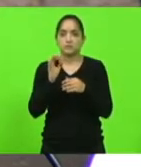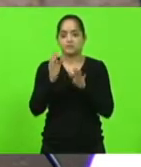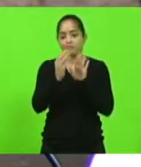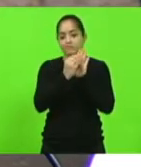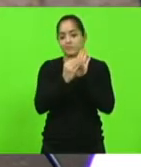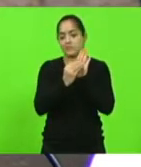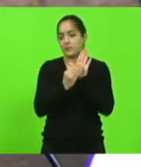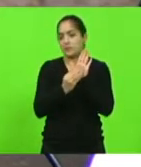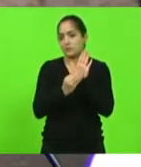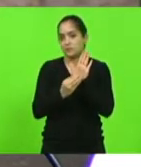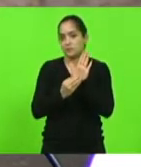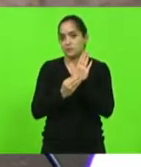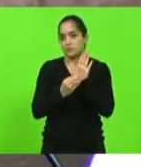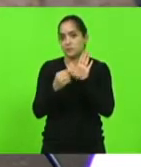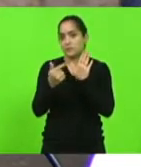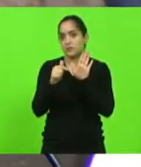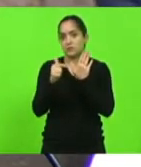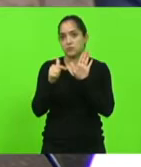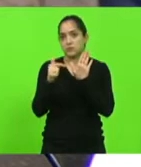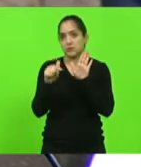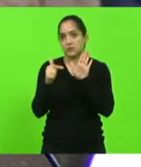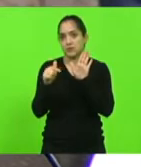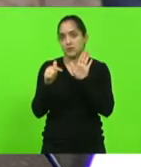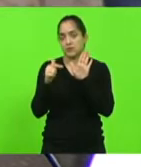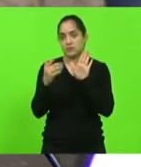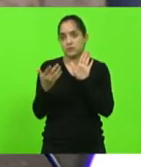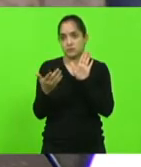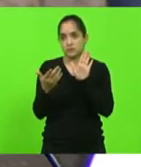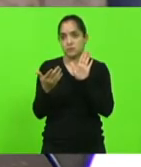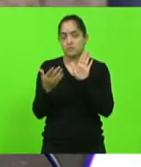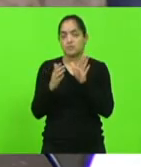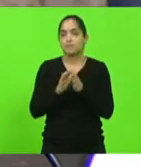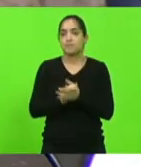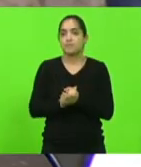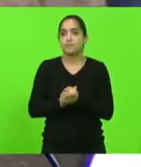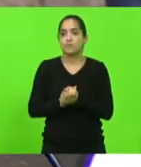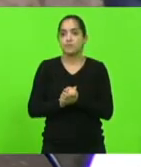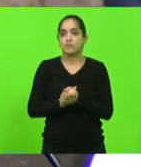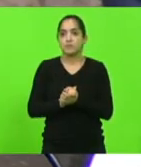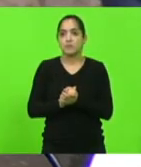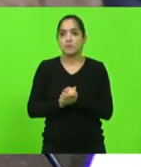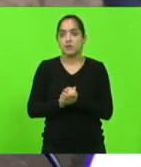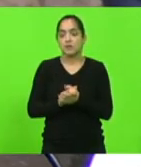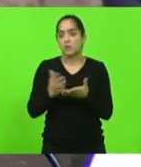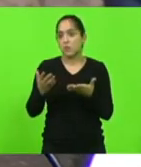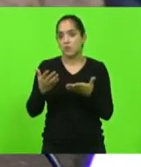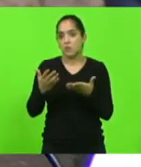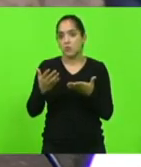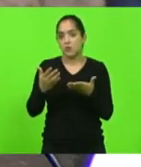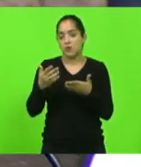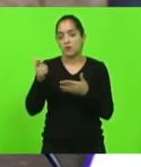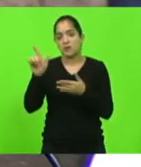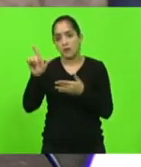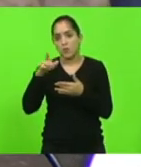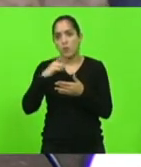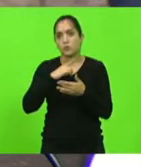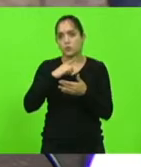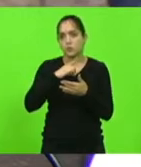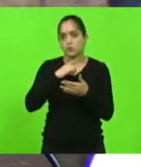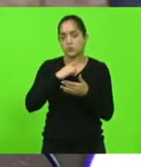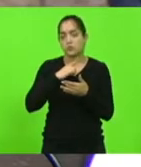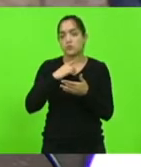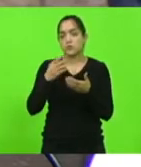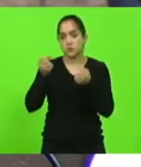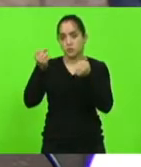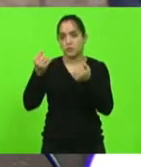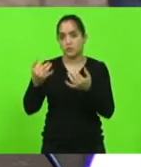essa essa prioridade com jejum aqui só de forma generalizada como há outros já como mencionou